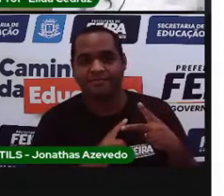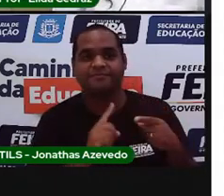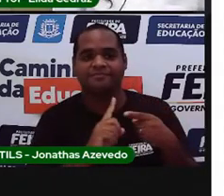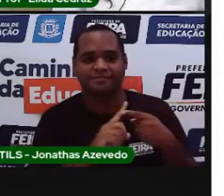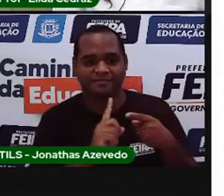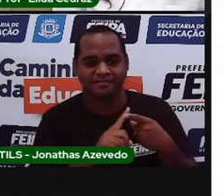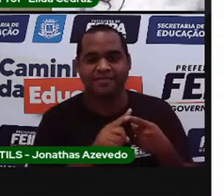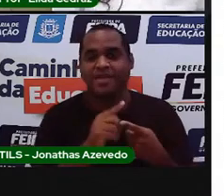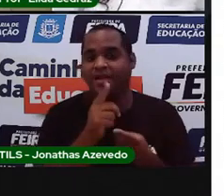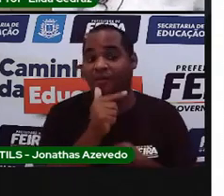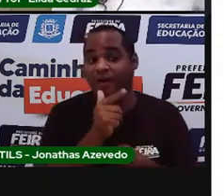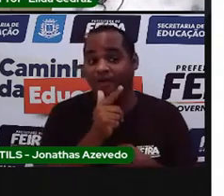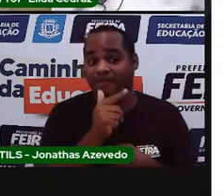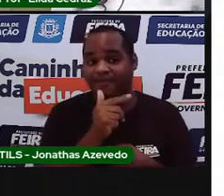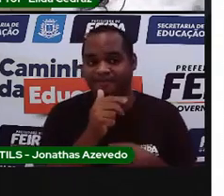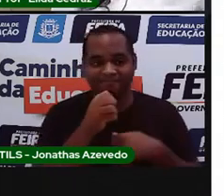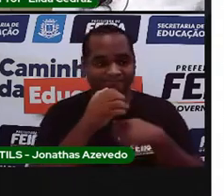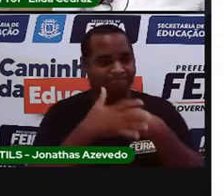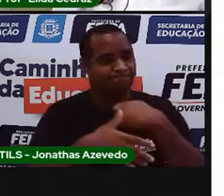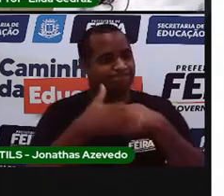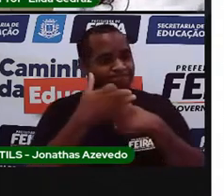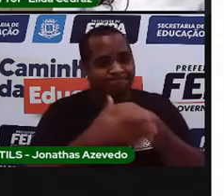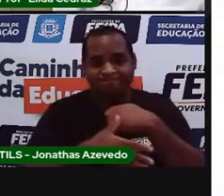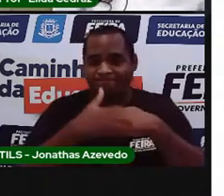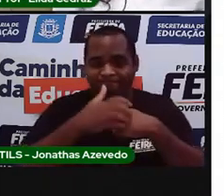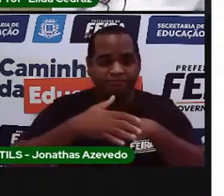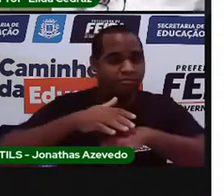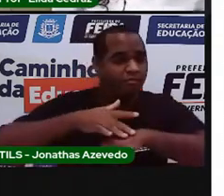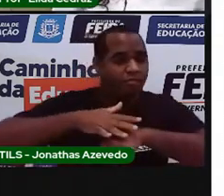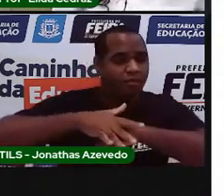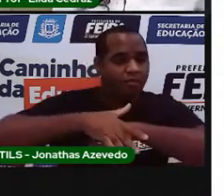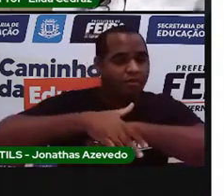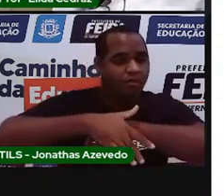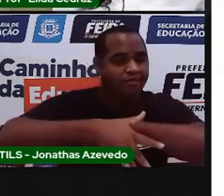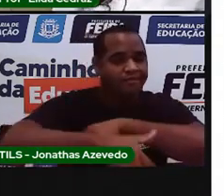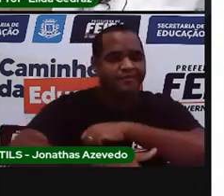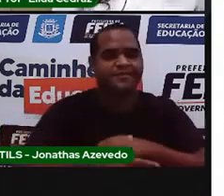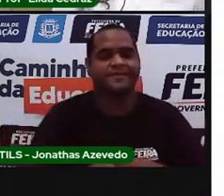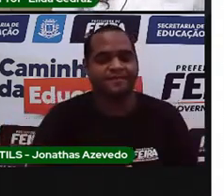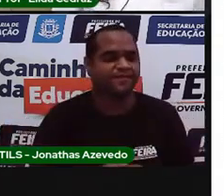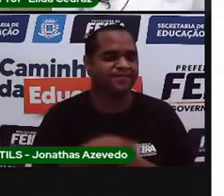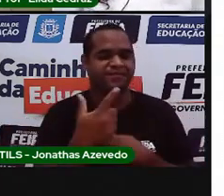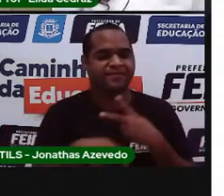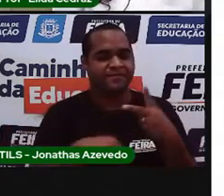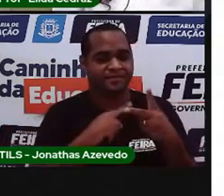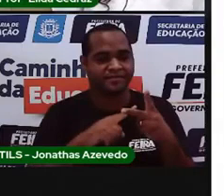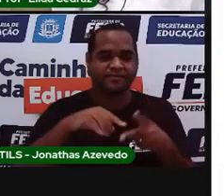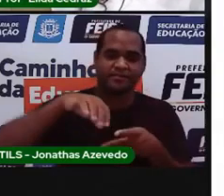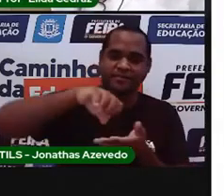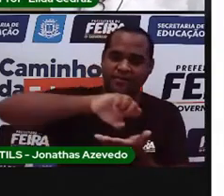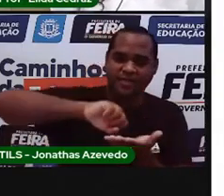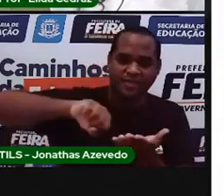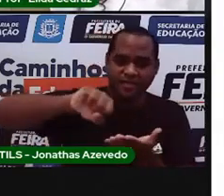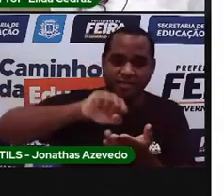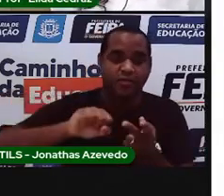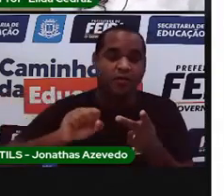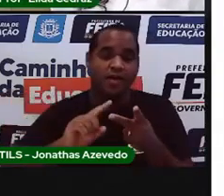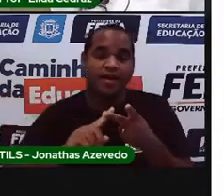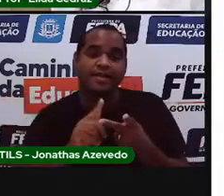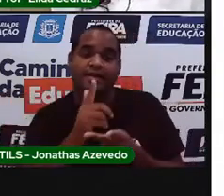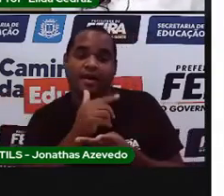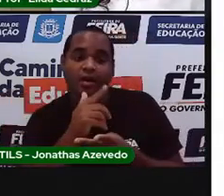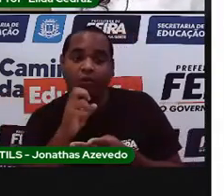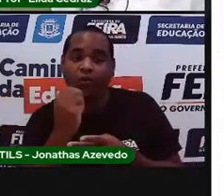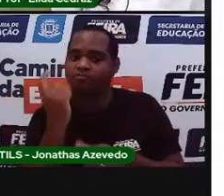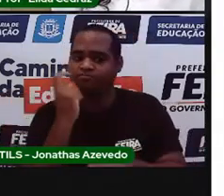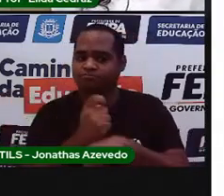Isso mesmo. A água é líquida. E o detergente? Ele é líquido